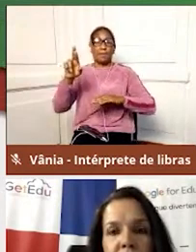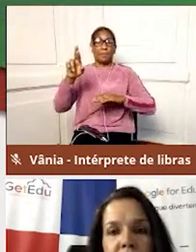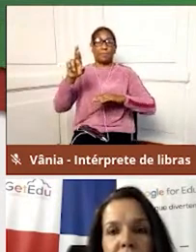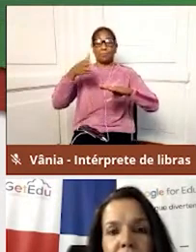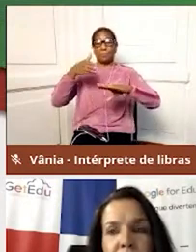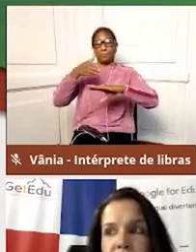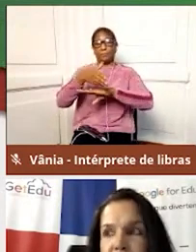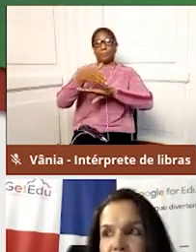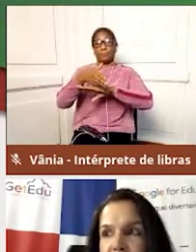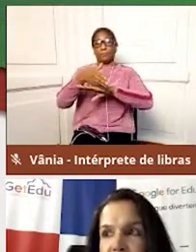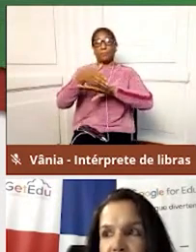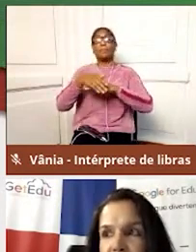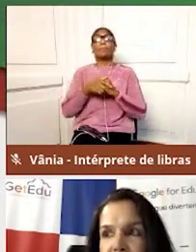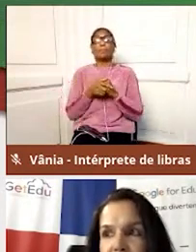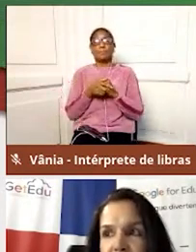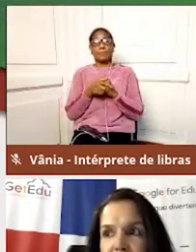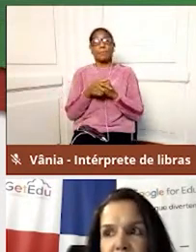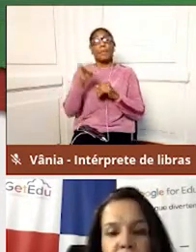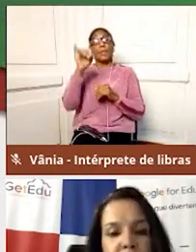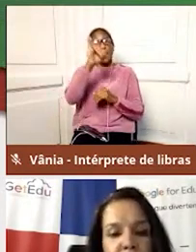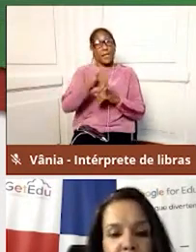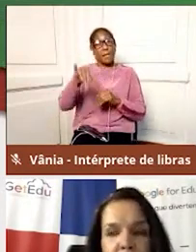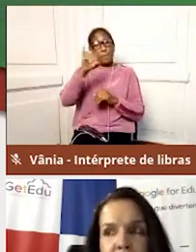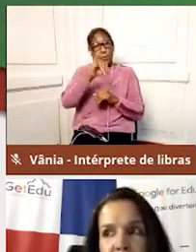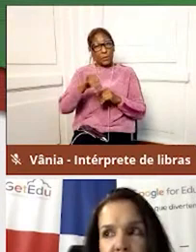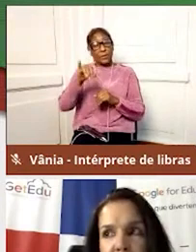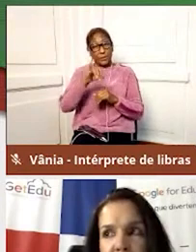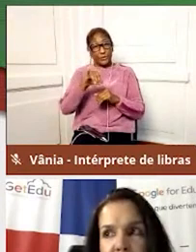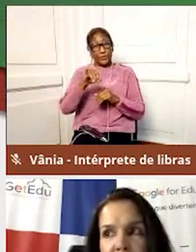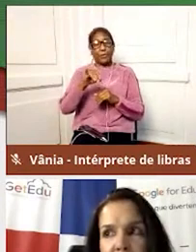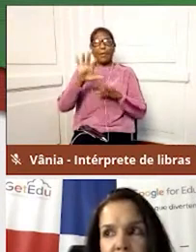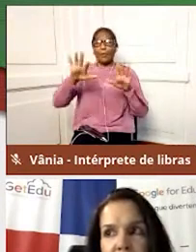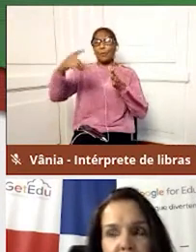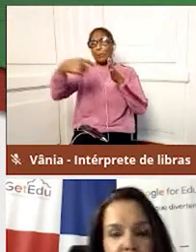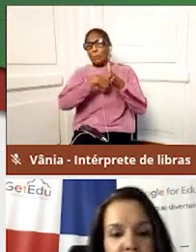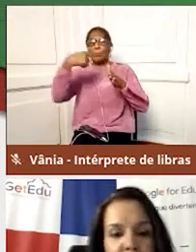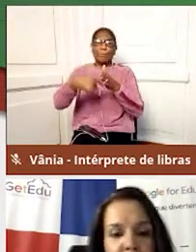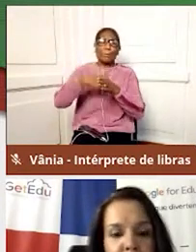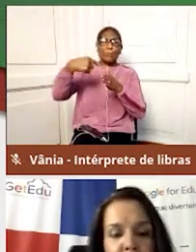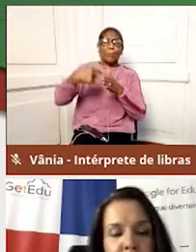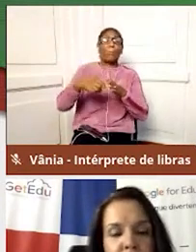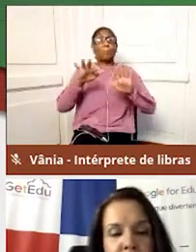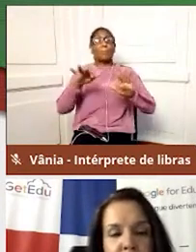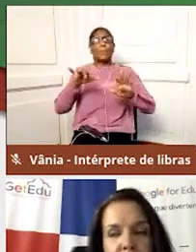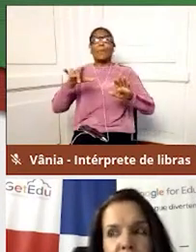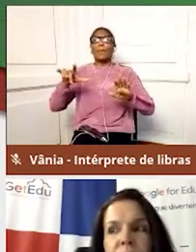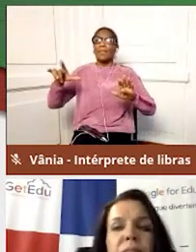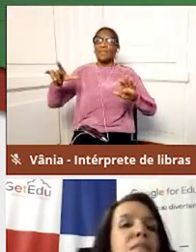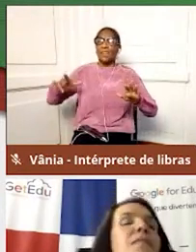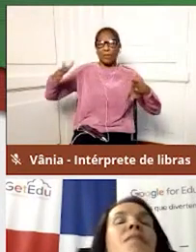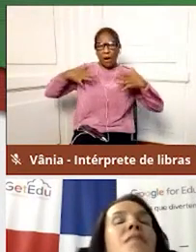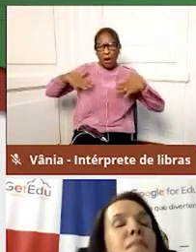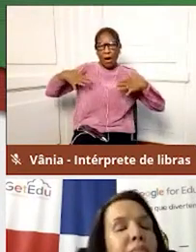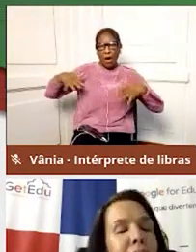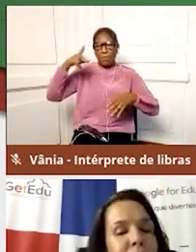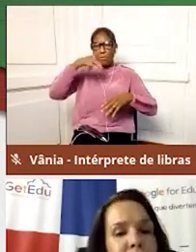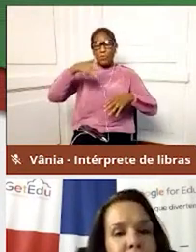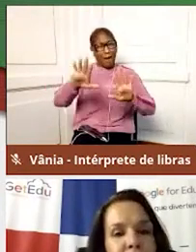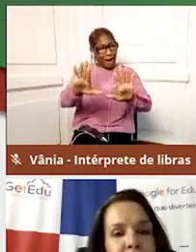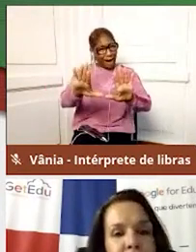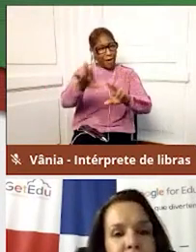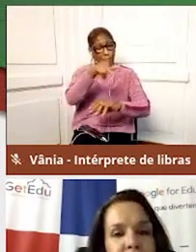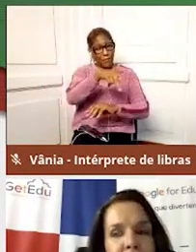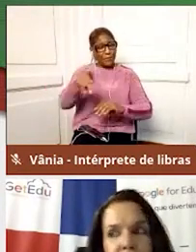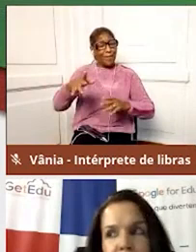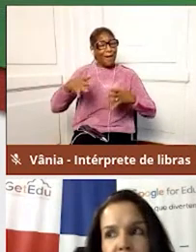E é sempre muito importante, né, Selly, as perguntas que surgem. Primeiro, tenham tranquilidades, professores, porque nós